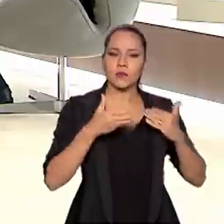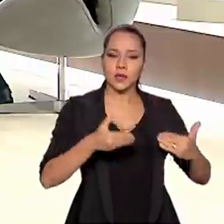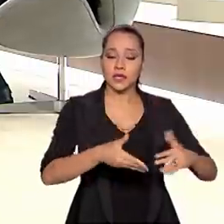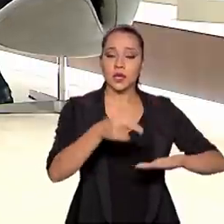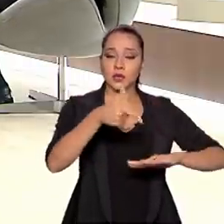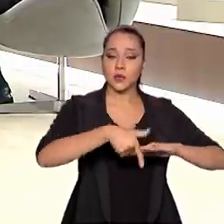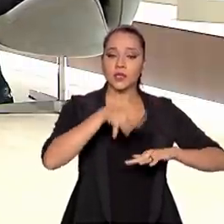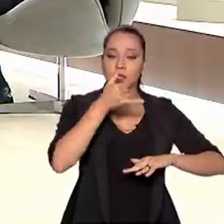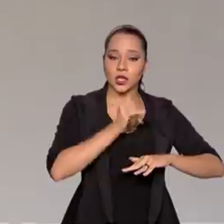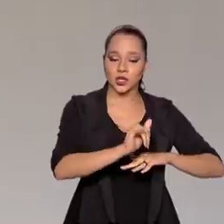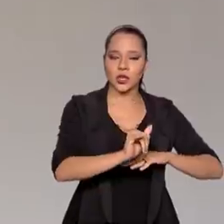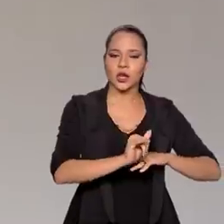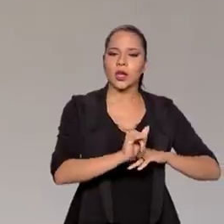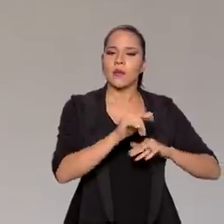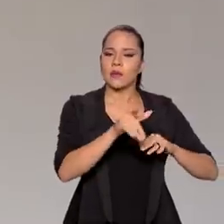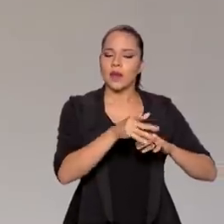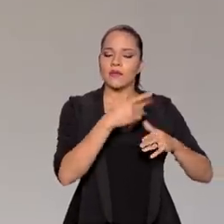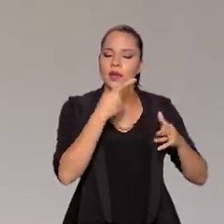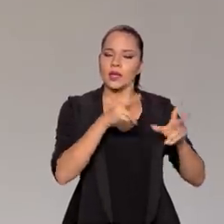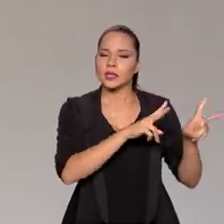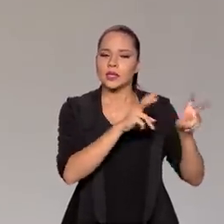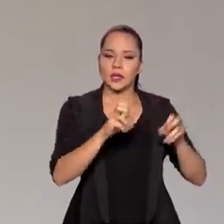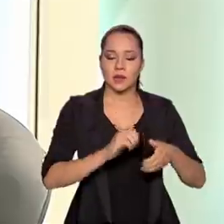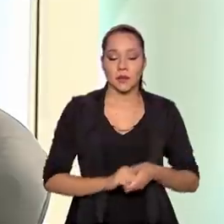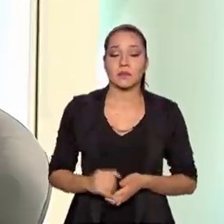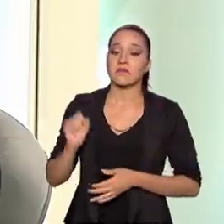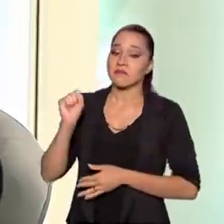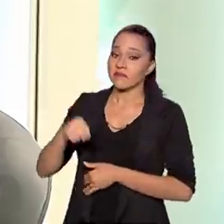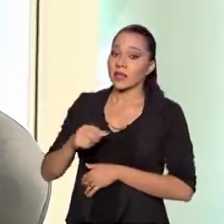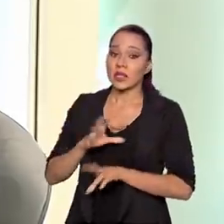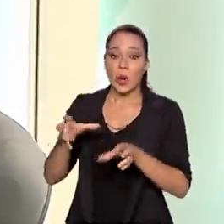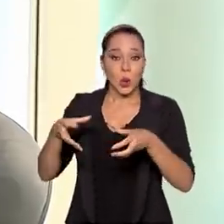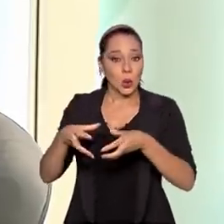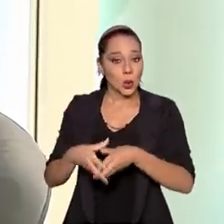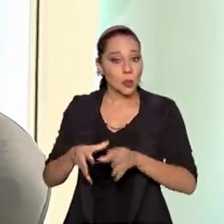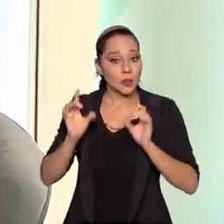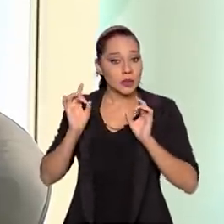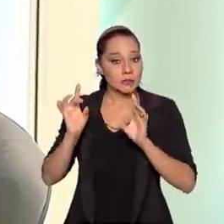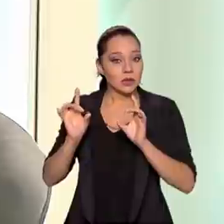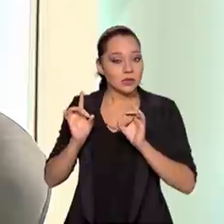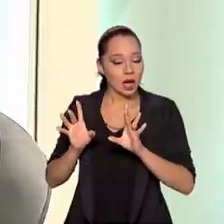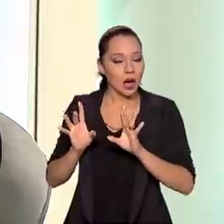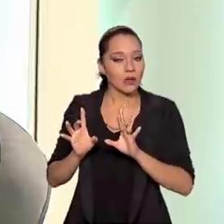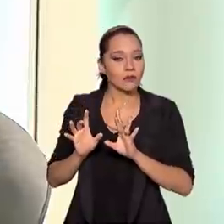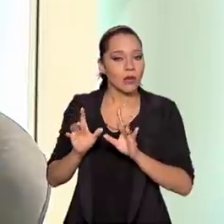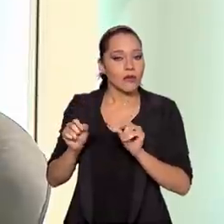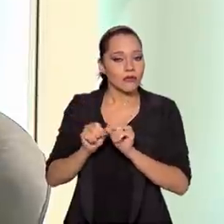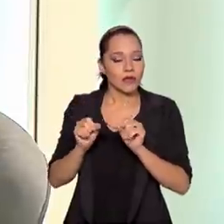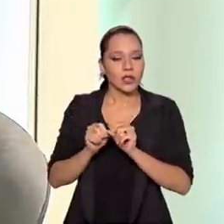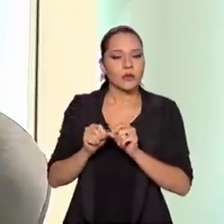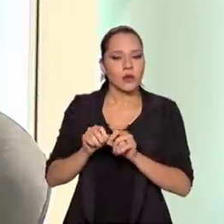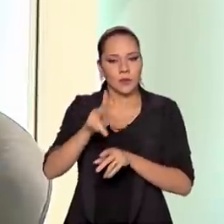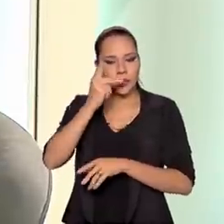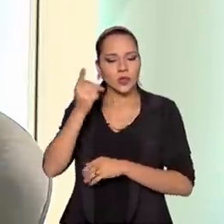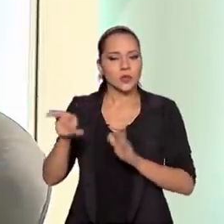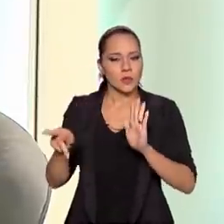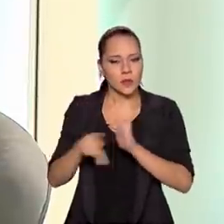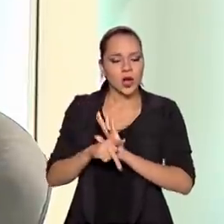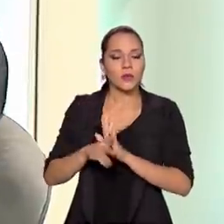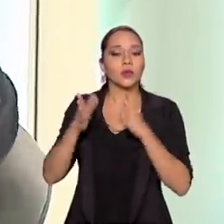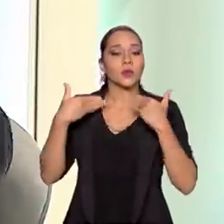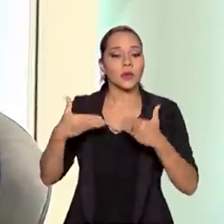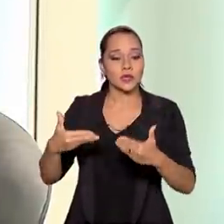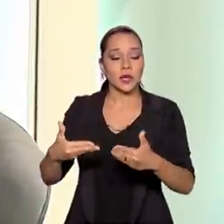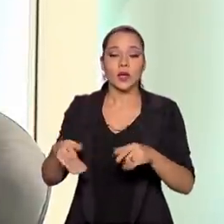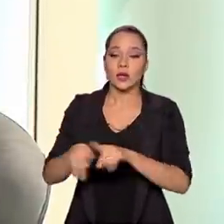de Minas e Energia para tratar dessa questão, não tem, secretário? Nós temos um comitê específico, formado por membros do Ministério